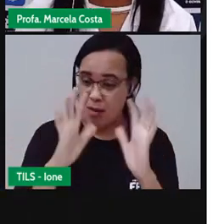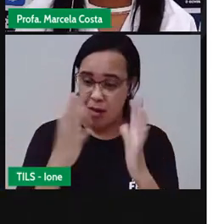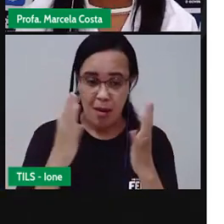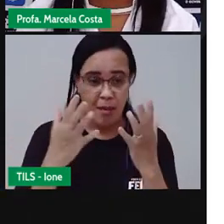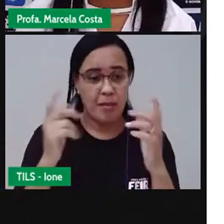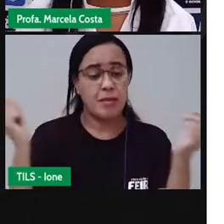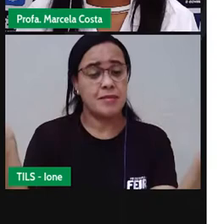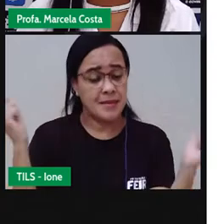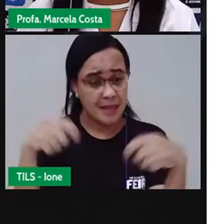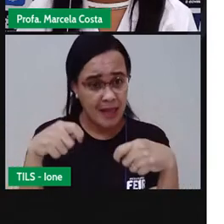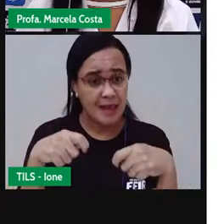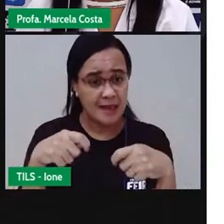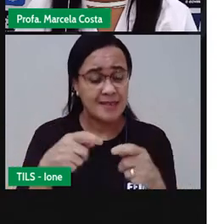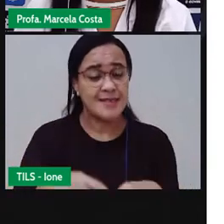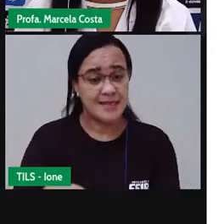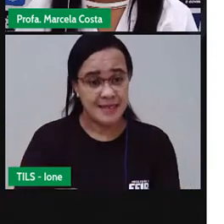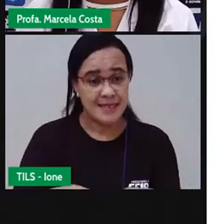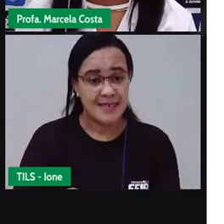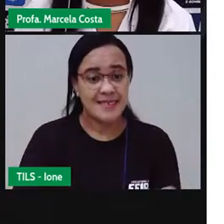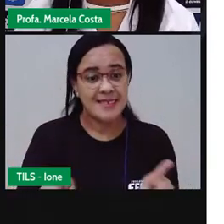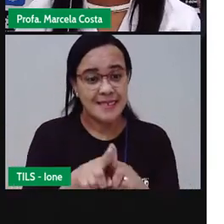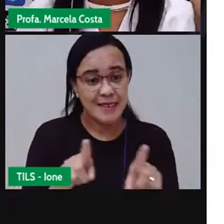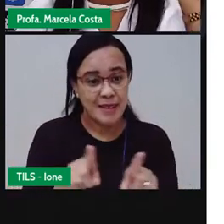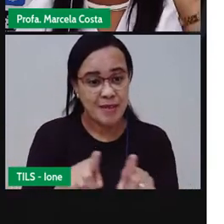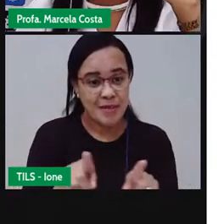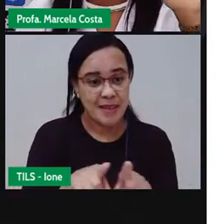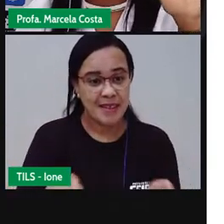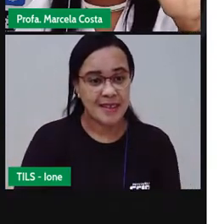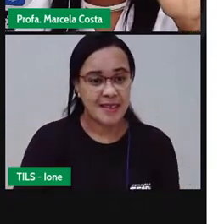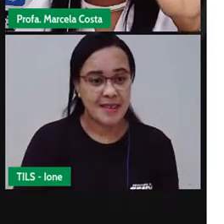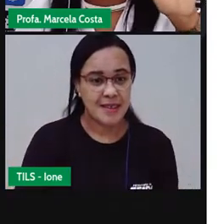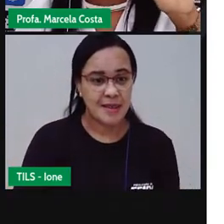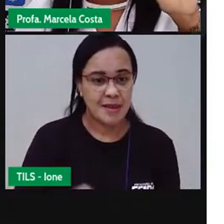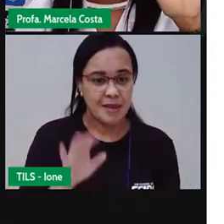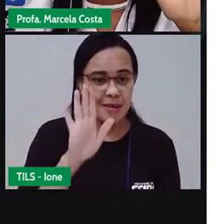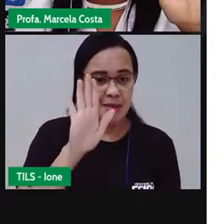Também tem esse símbolo assim, ó, que a gente faz com a mão.